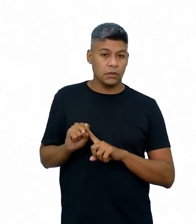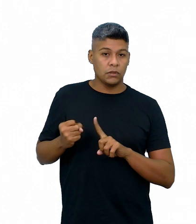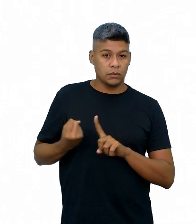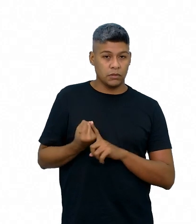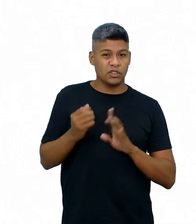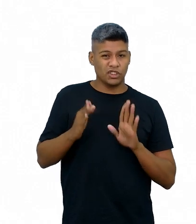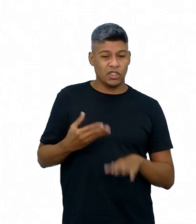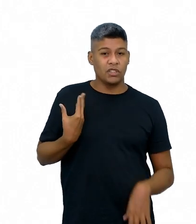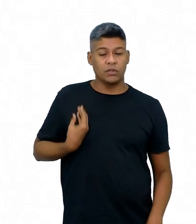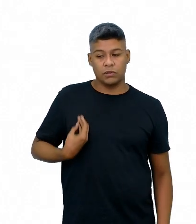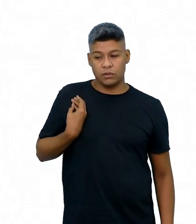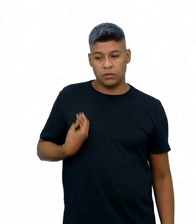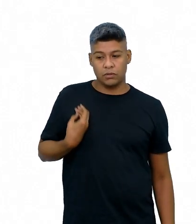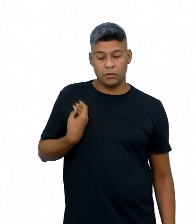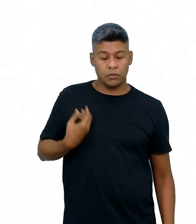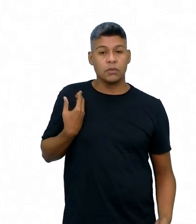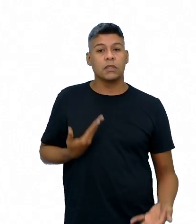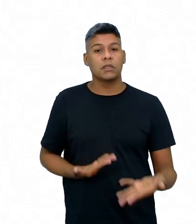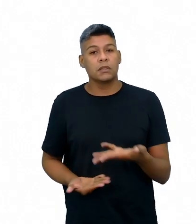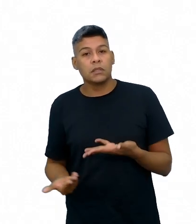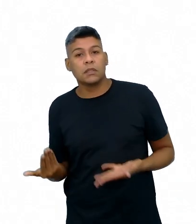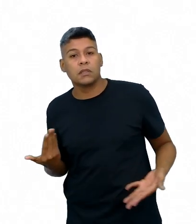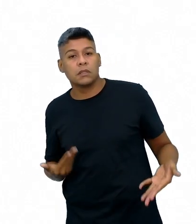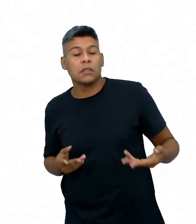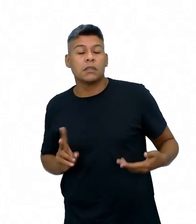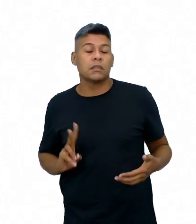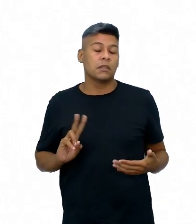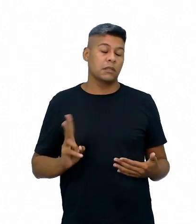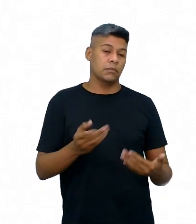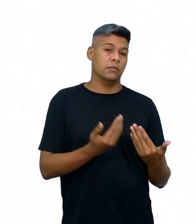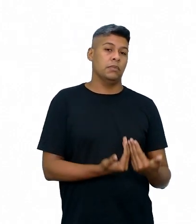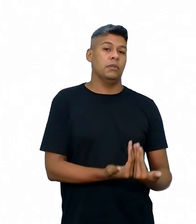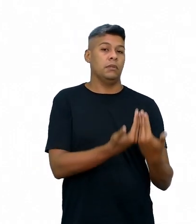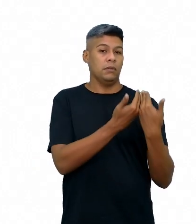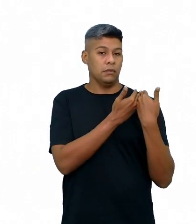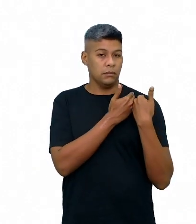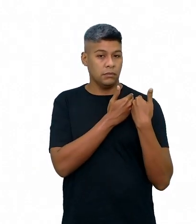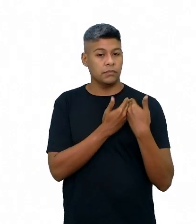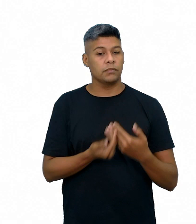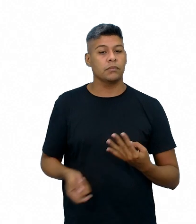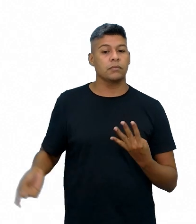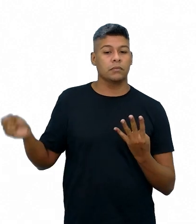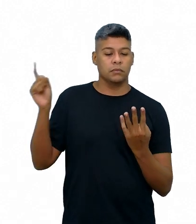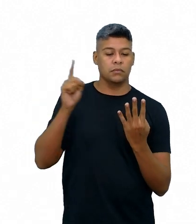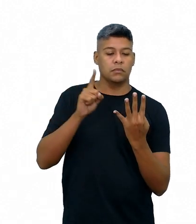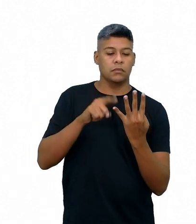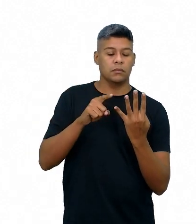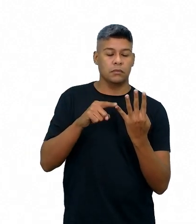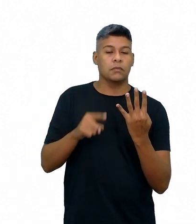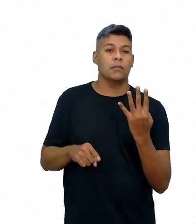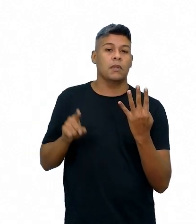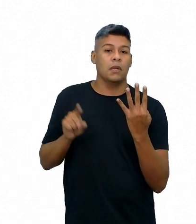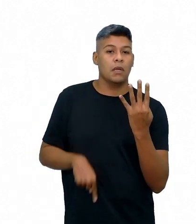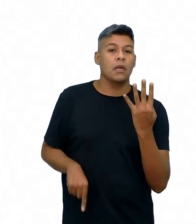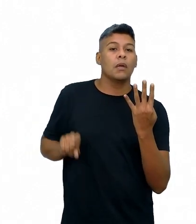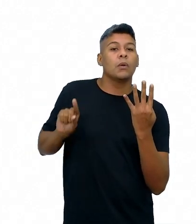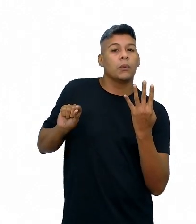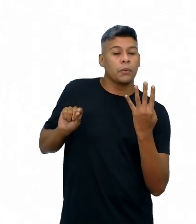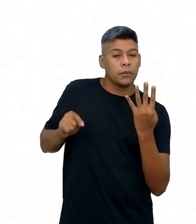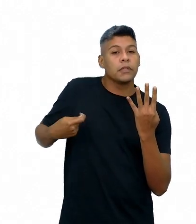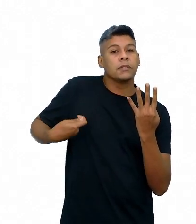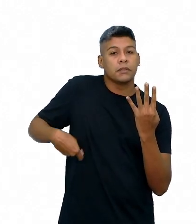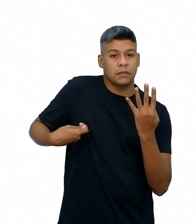situados, em uma interação sempre responsiva. No quarto aspecto, ressaltamos a